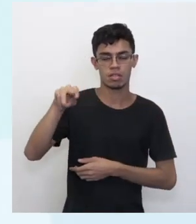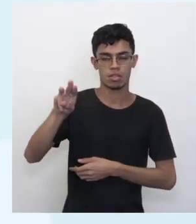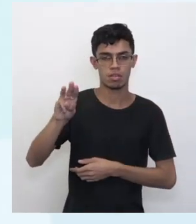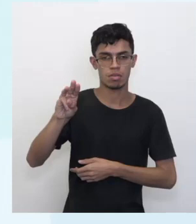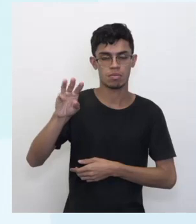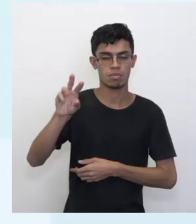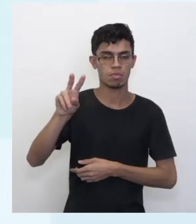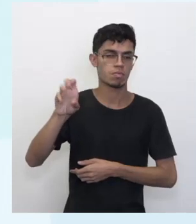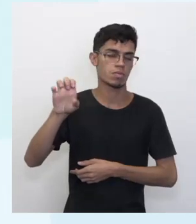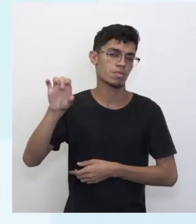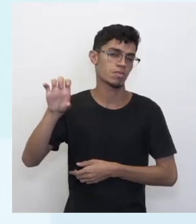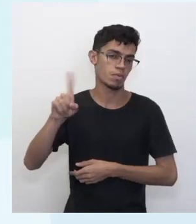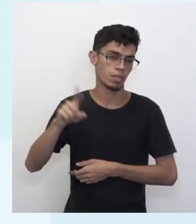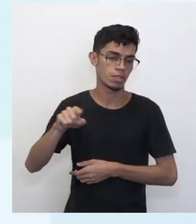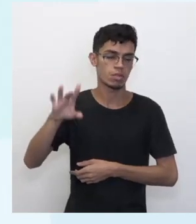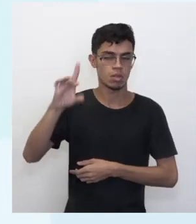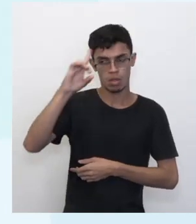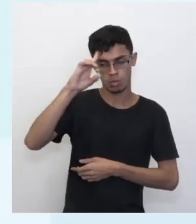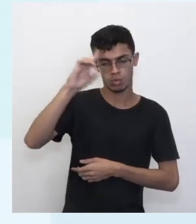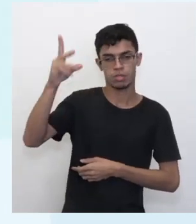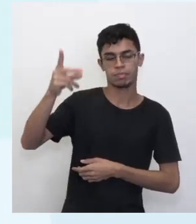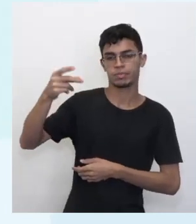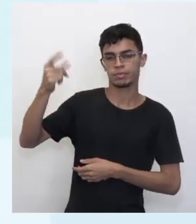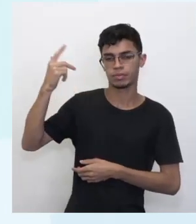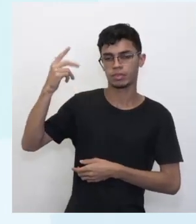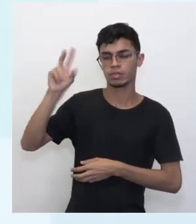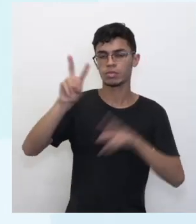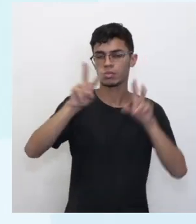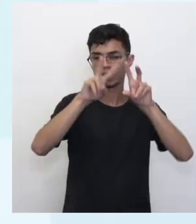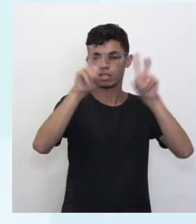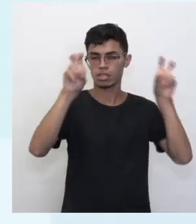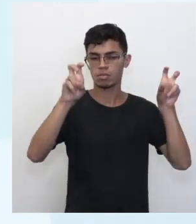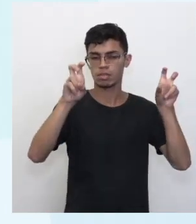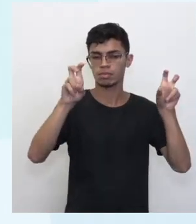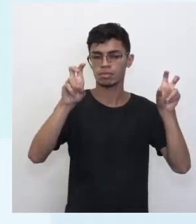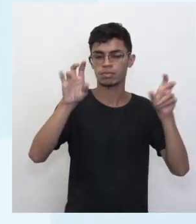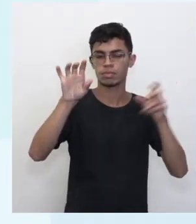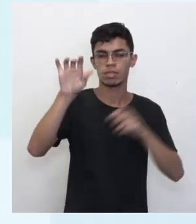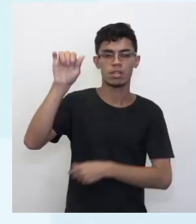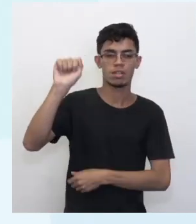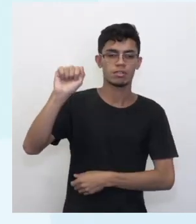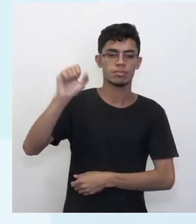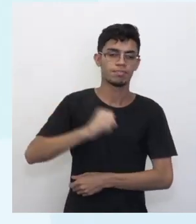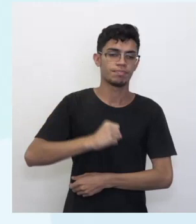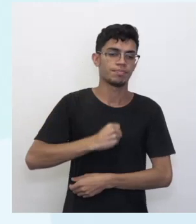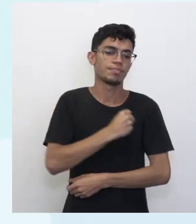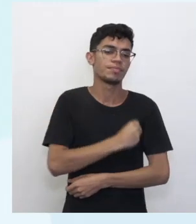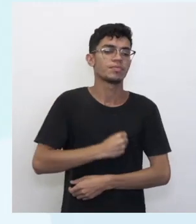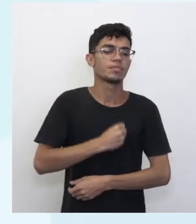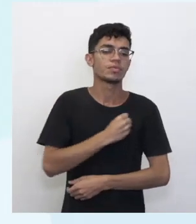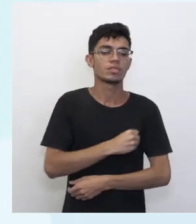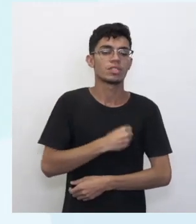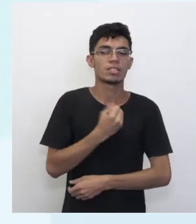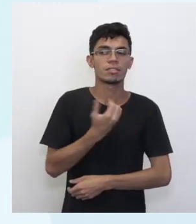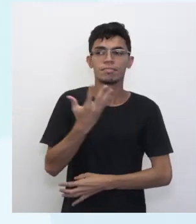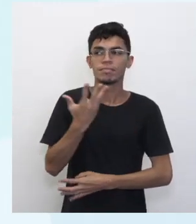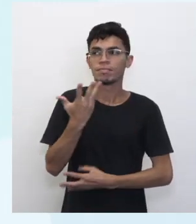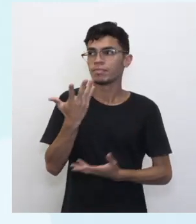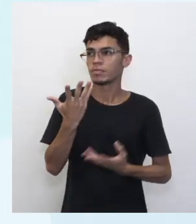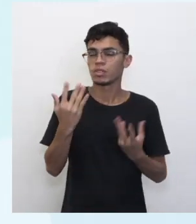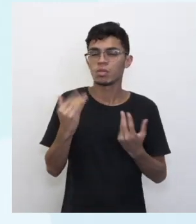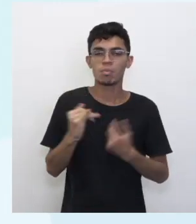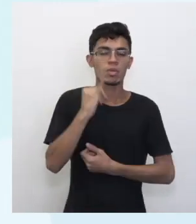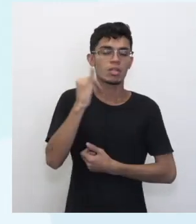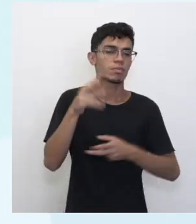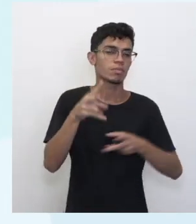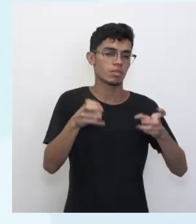Kelly Smith. Nesta música, o tema é... Letra A. Saudade e a valorização da infância.